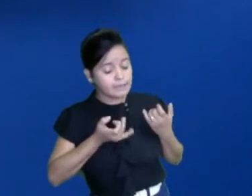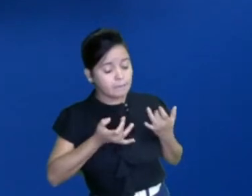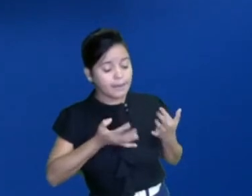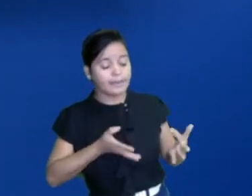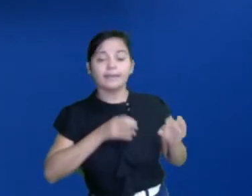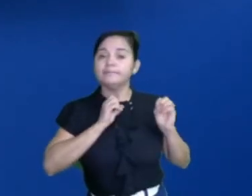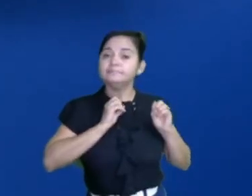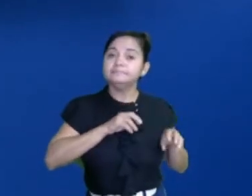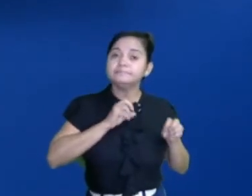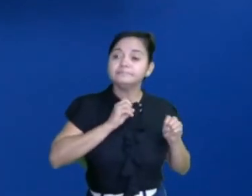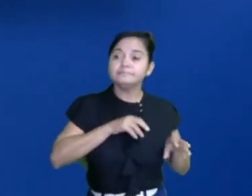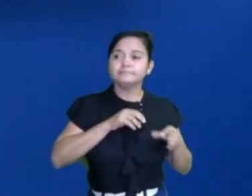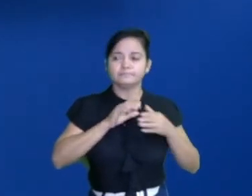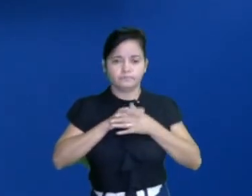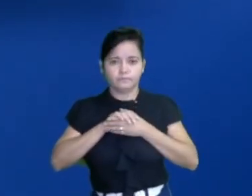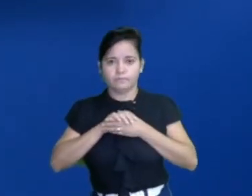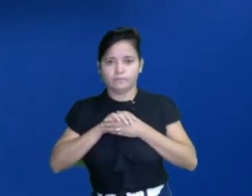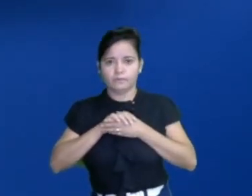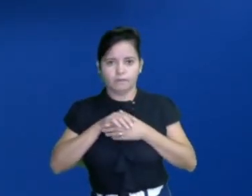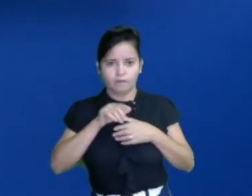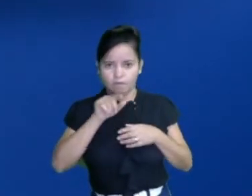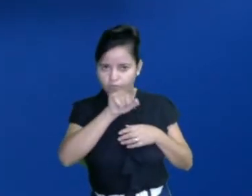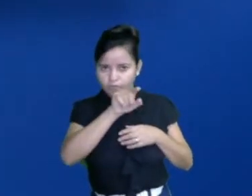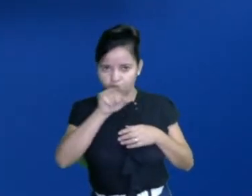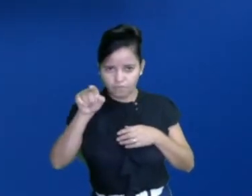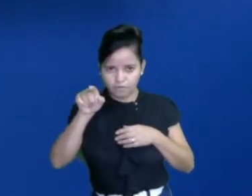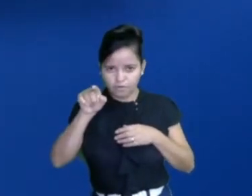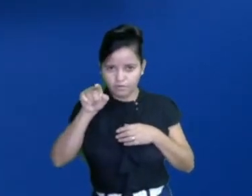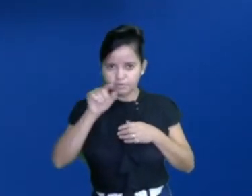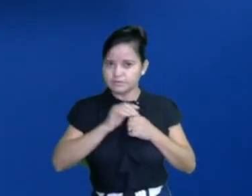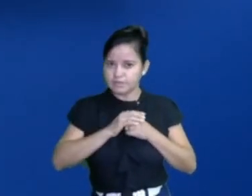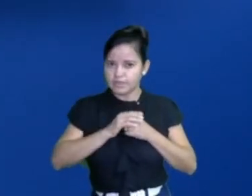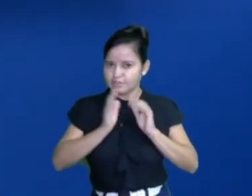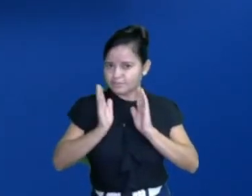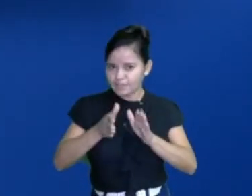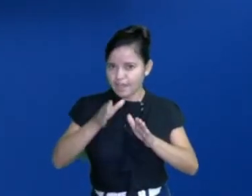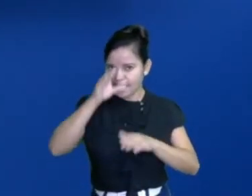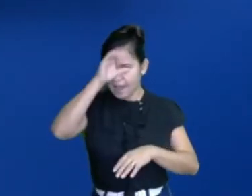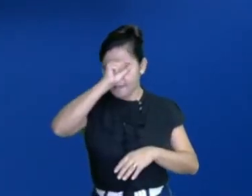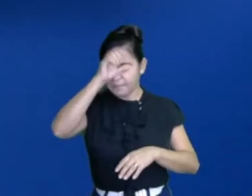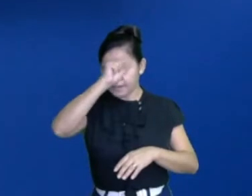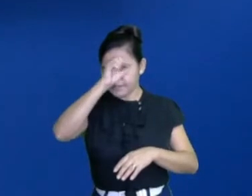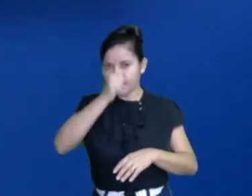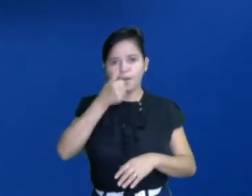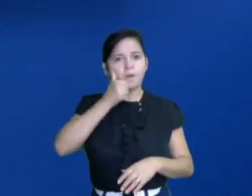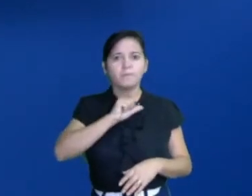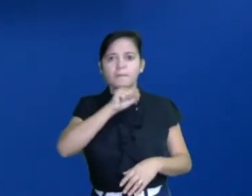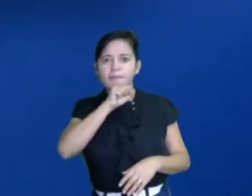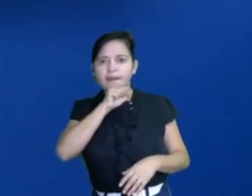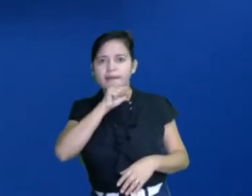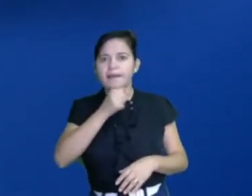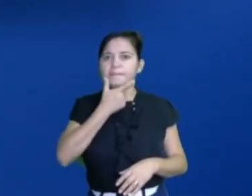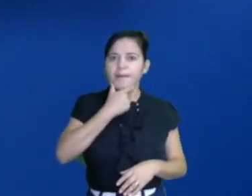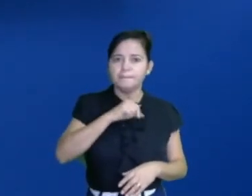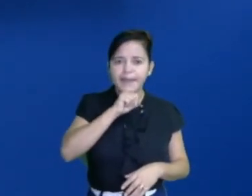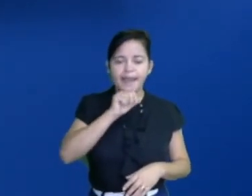Quem aí nunca aprendeu com a mãe, com o pai ou com a avó algo delicioso ou algo bem interessante,